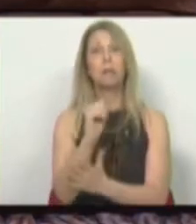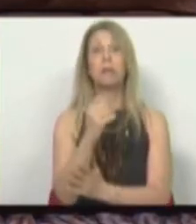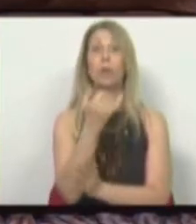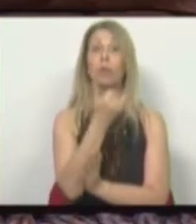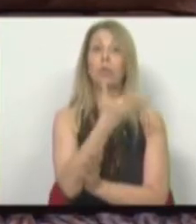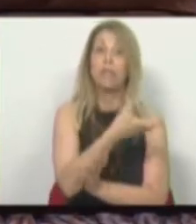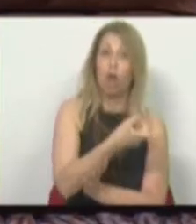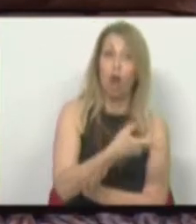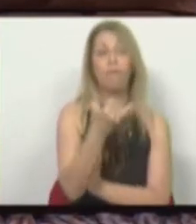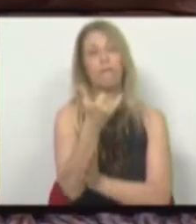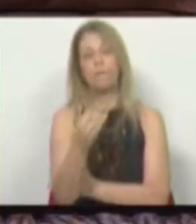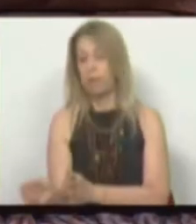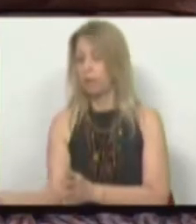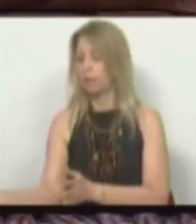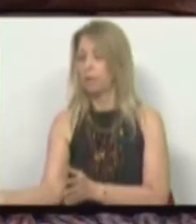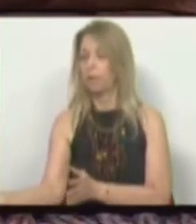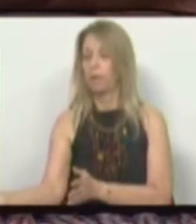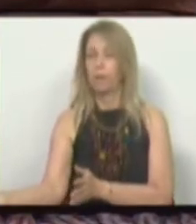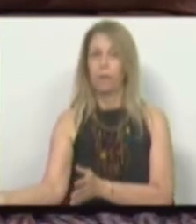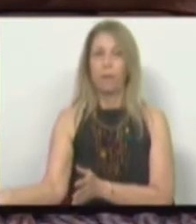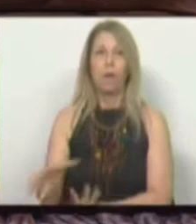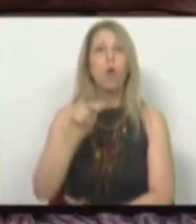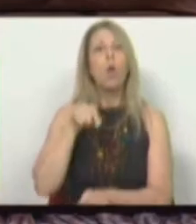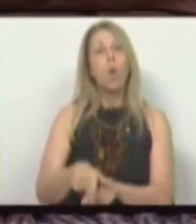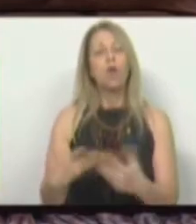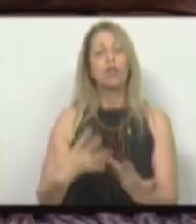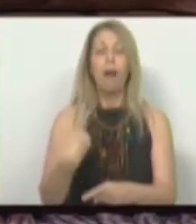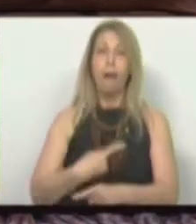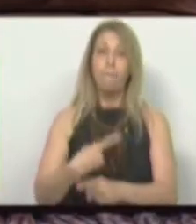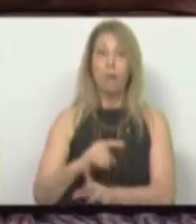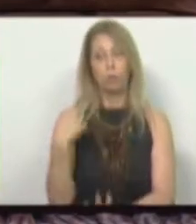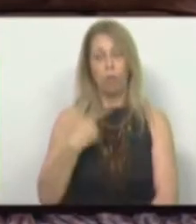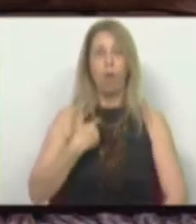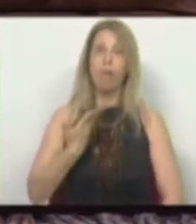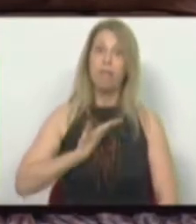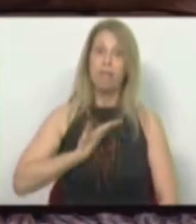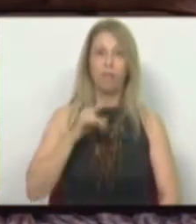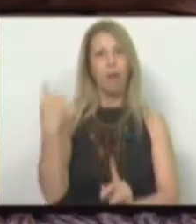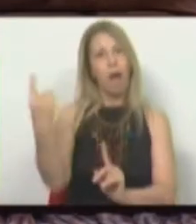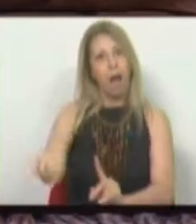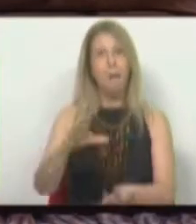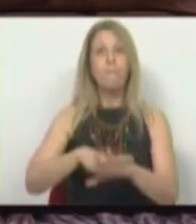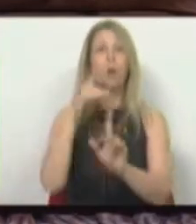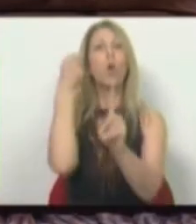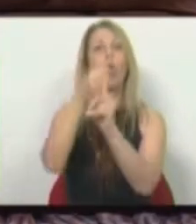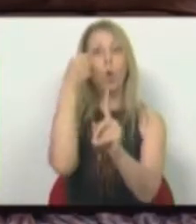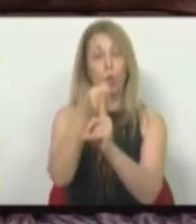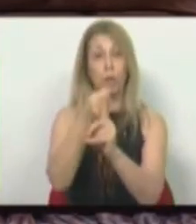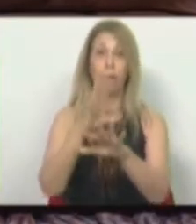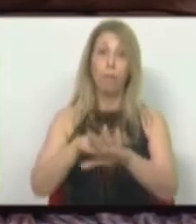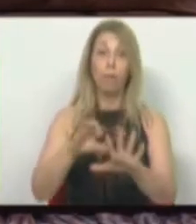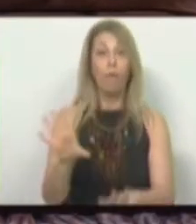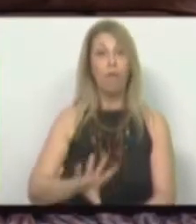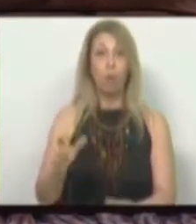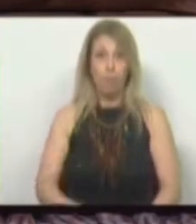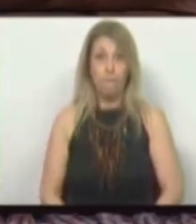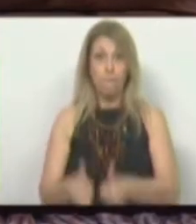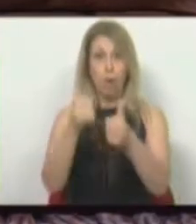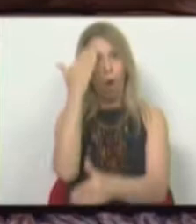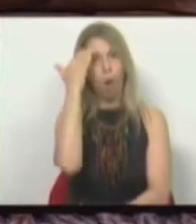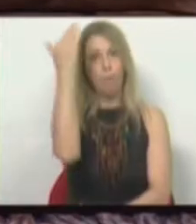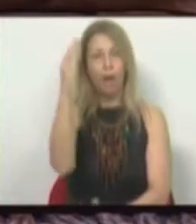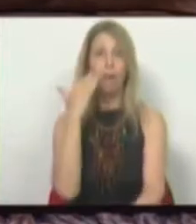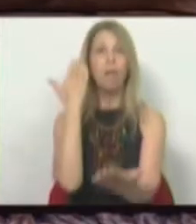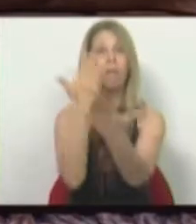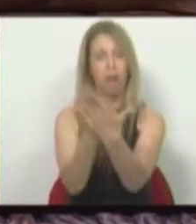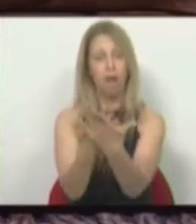e somos, ainda hoje, devedores a esta luta. É por isso que a melhor maneira de lhe prestar homenagem é defender os